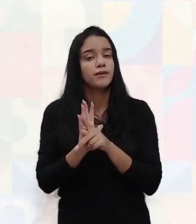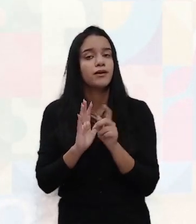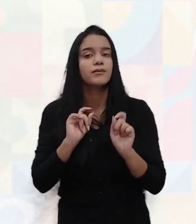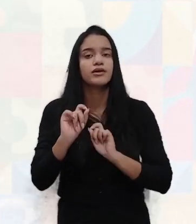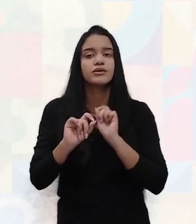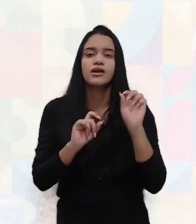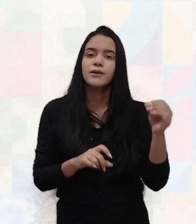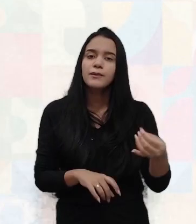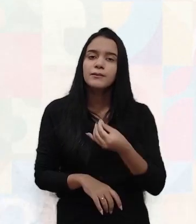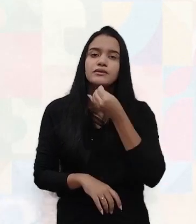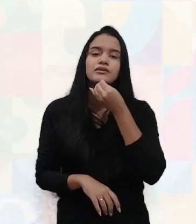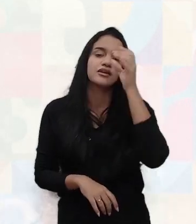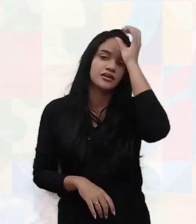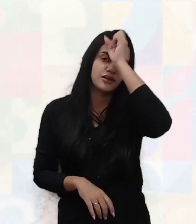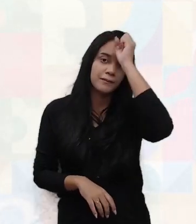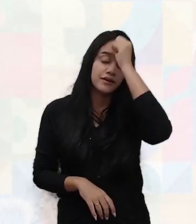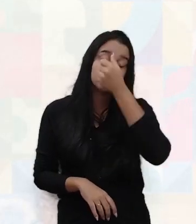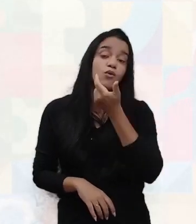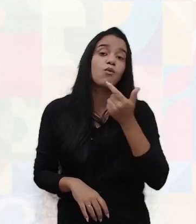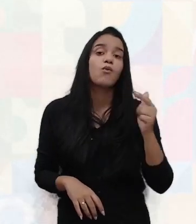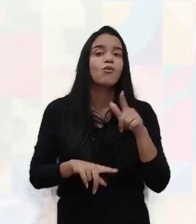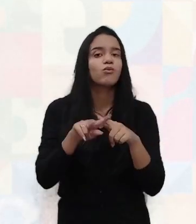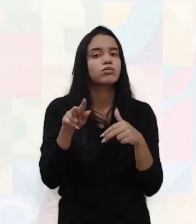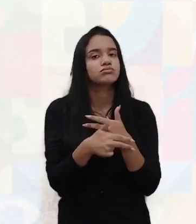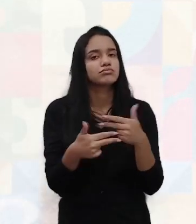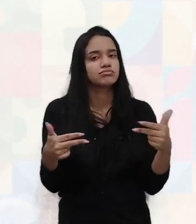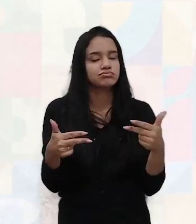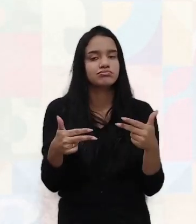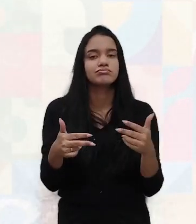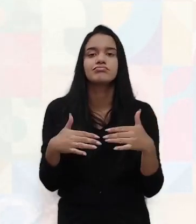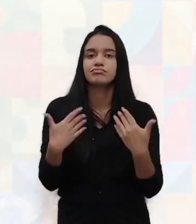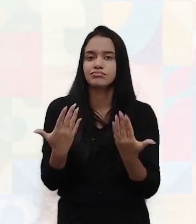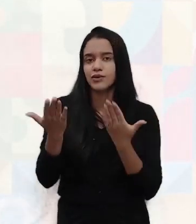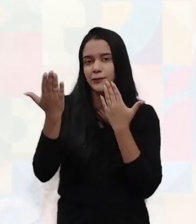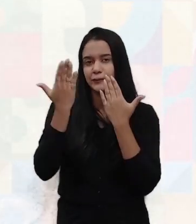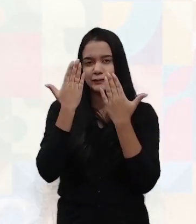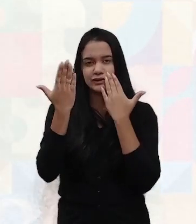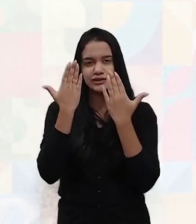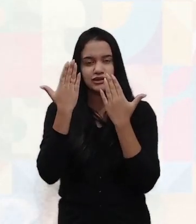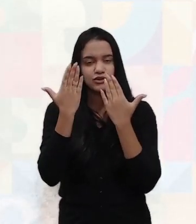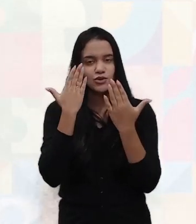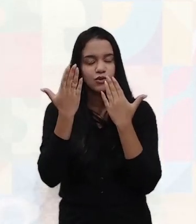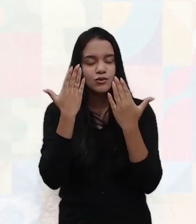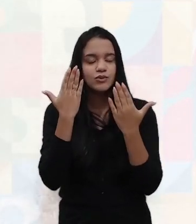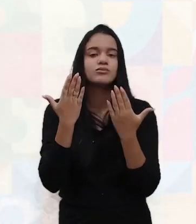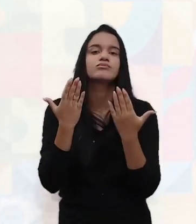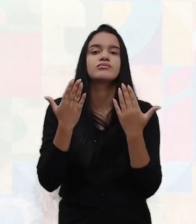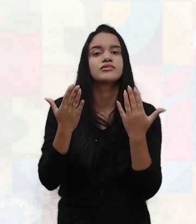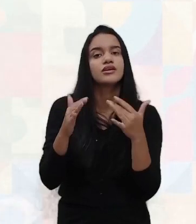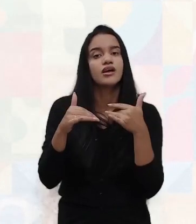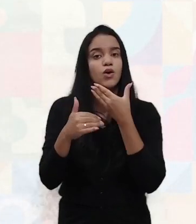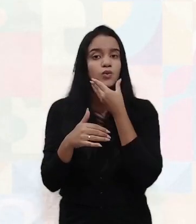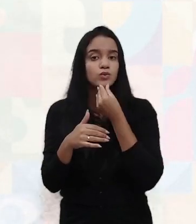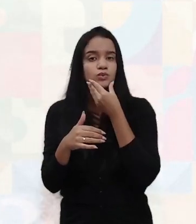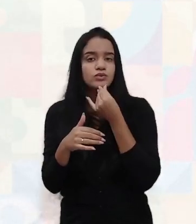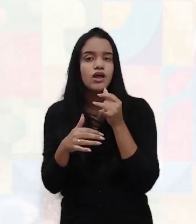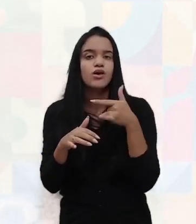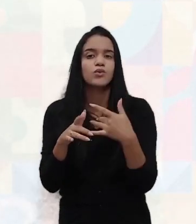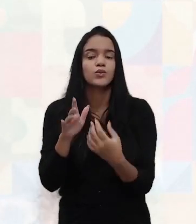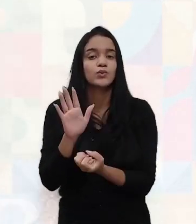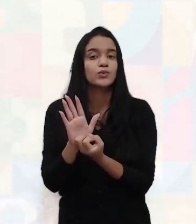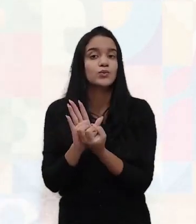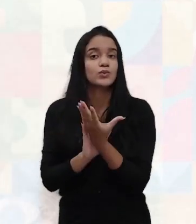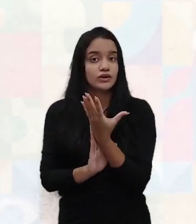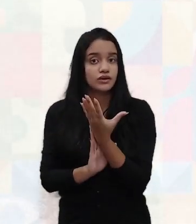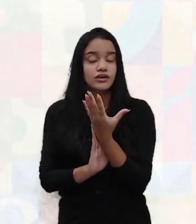oportunidade de aprender outras coisas, tá? O psicólogo Howard Gardner, psicólogo de Harvard, quando construiu a teoria das